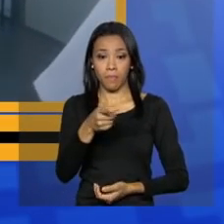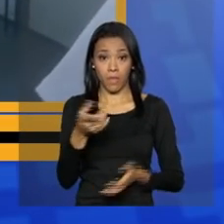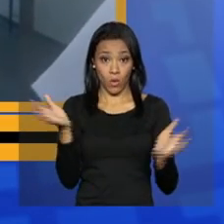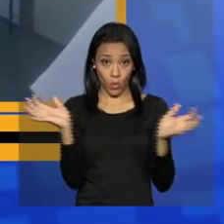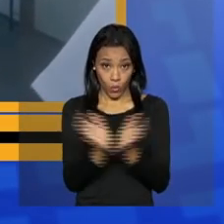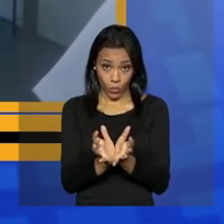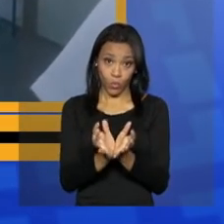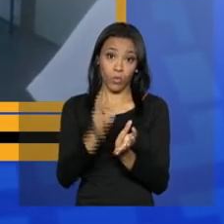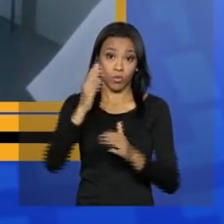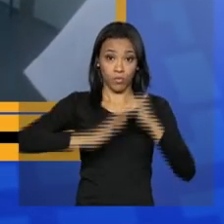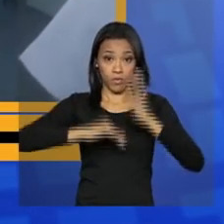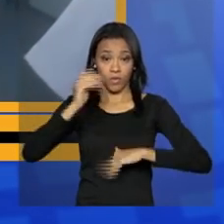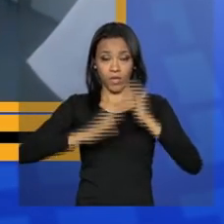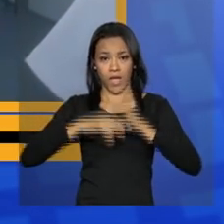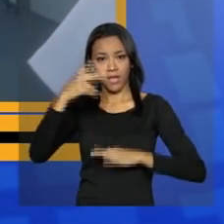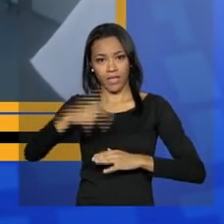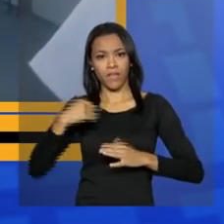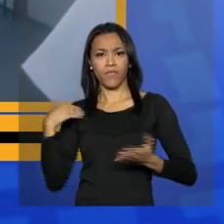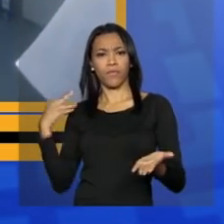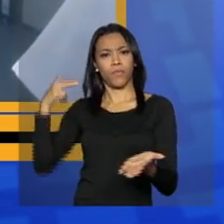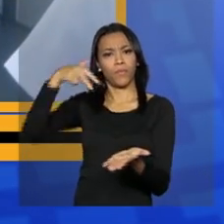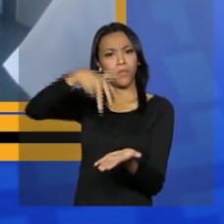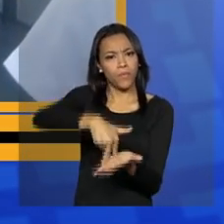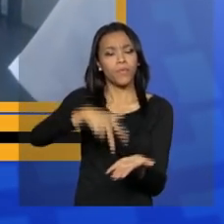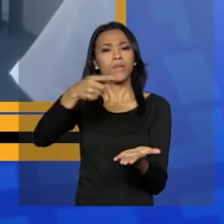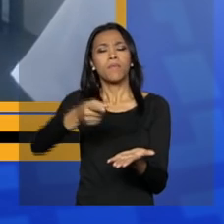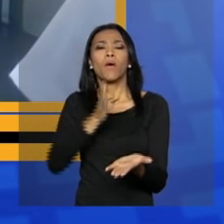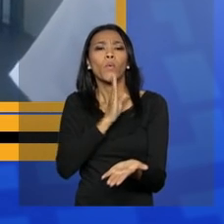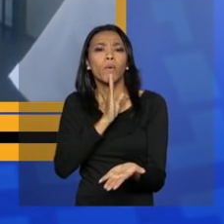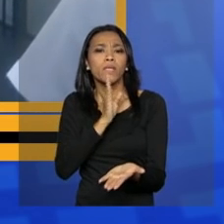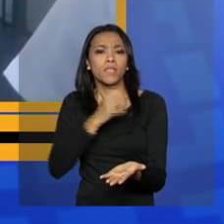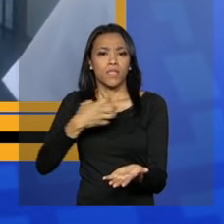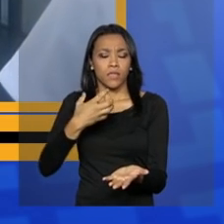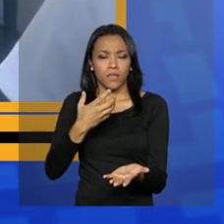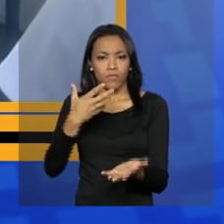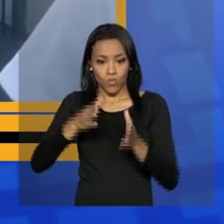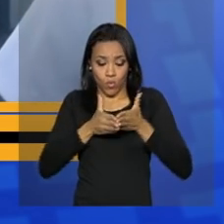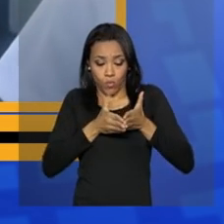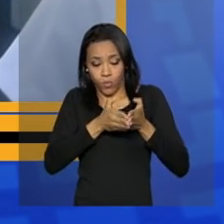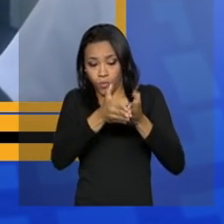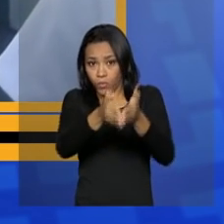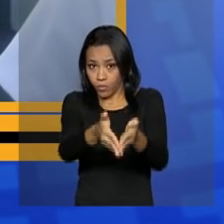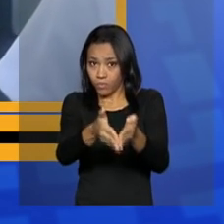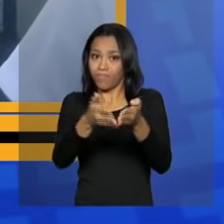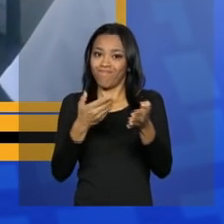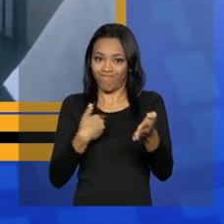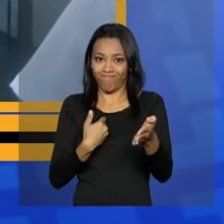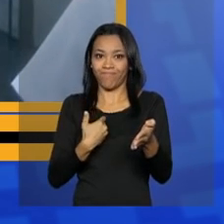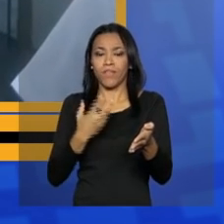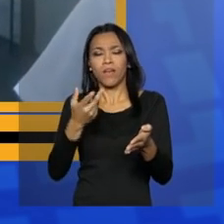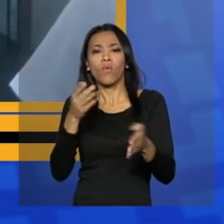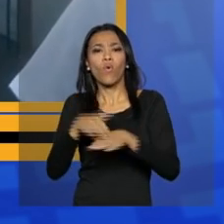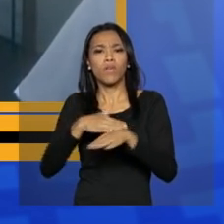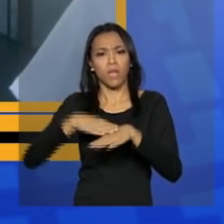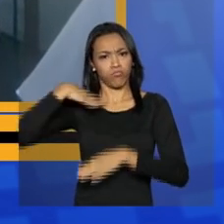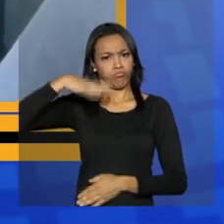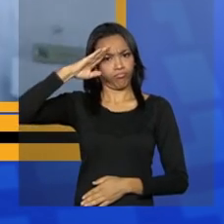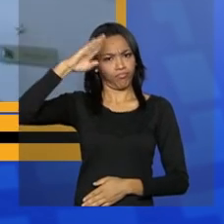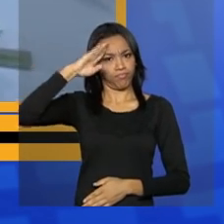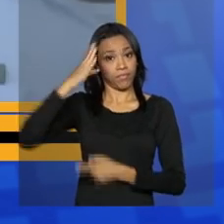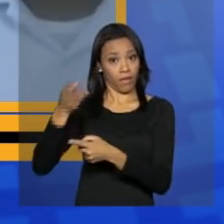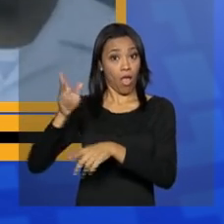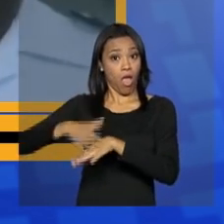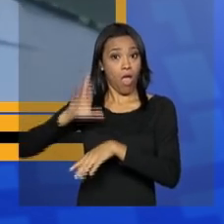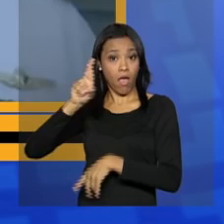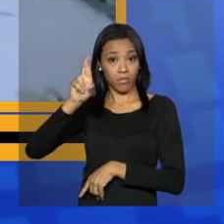TVNBR veio até Salvador para conhecer melhor o navio Doca Multipropósito Bahia. A gente vai conversar agora com o comandante Serrão, que